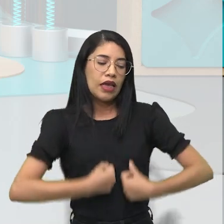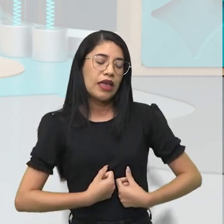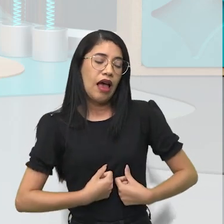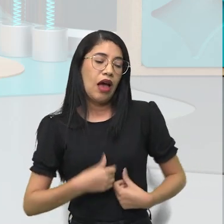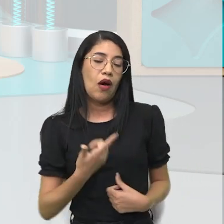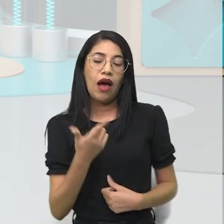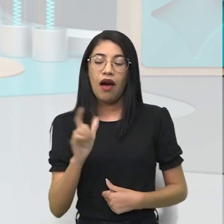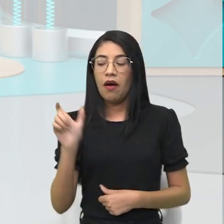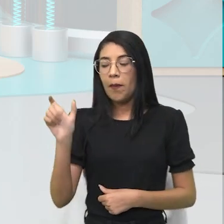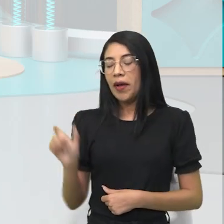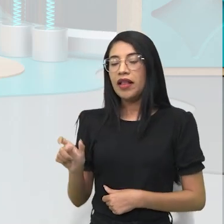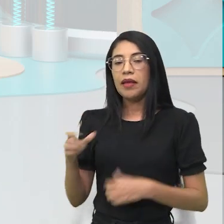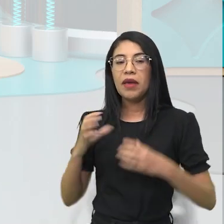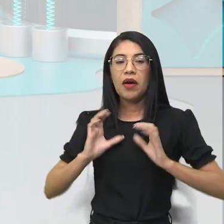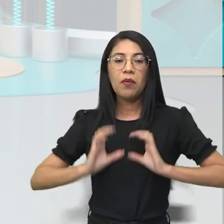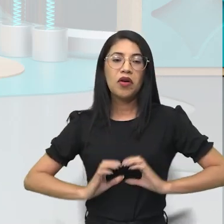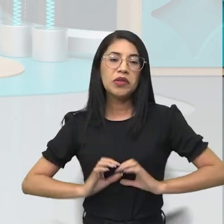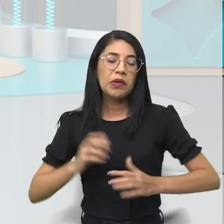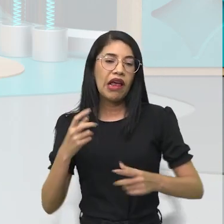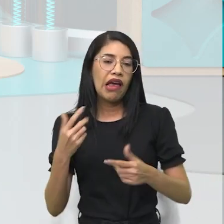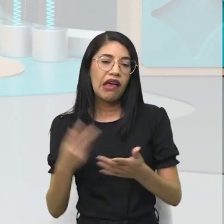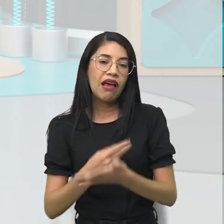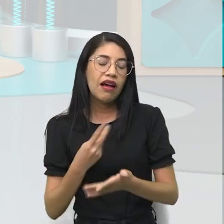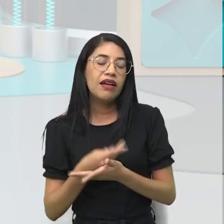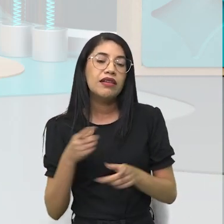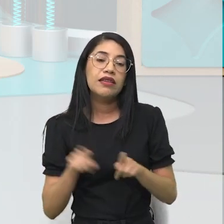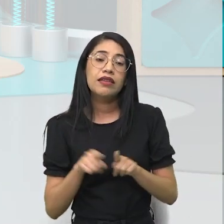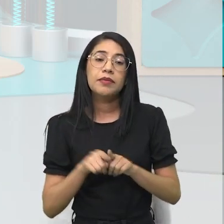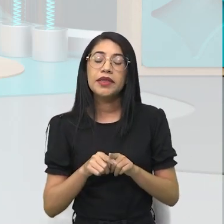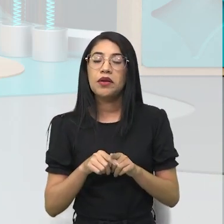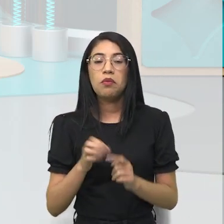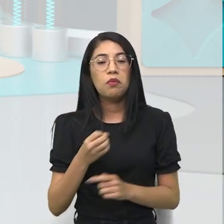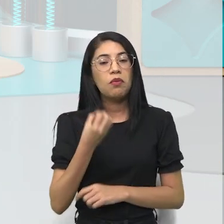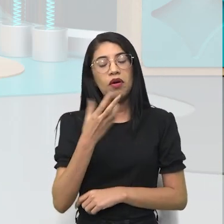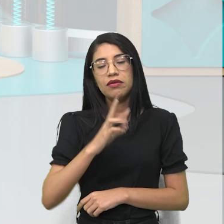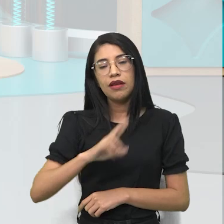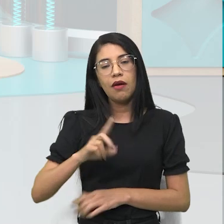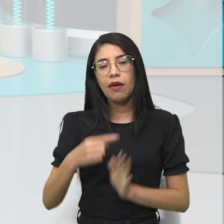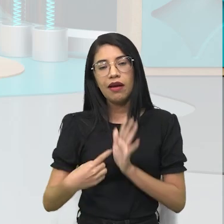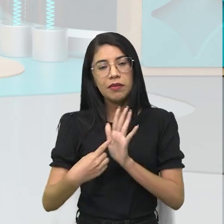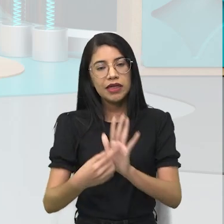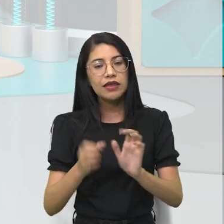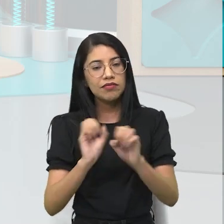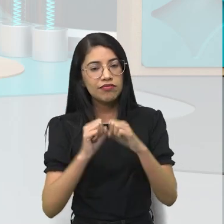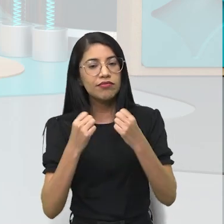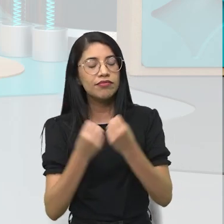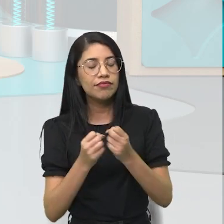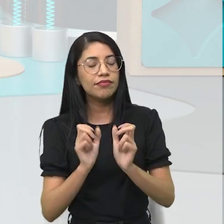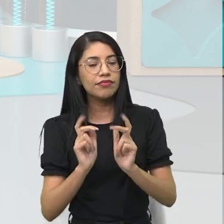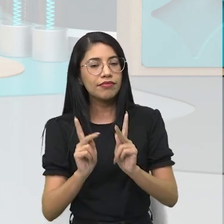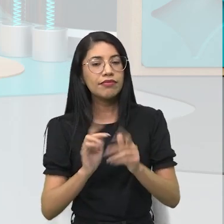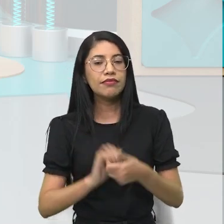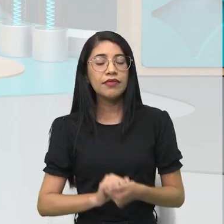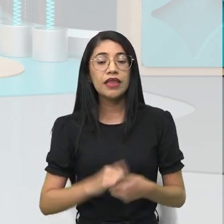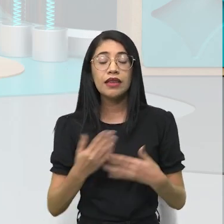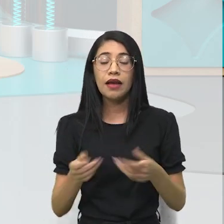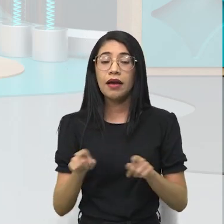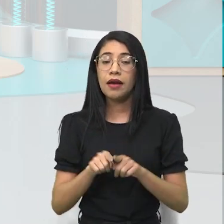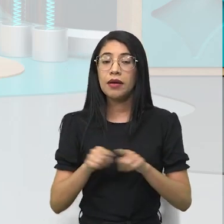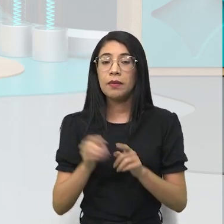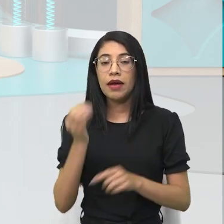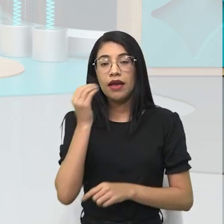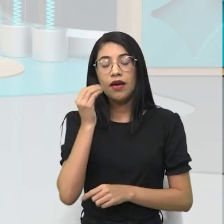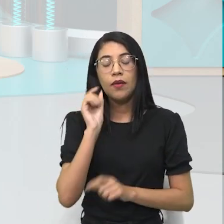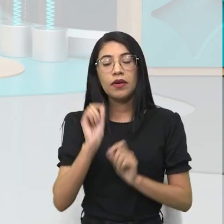né? A outra sem estar na postura correta. Não é legal essa forma, então, de apresentar um seminário. Vejam que quando o